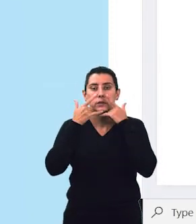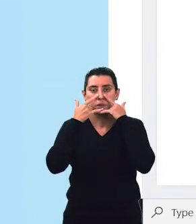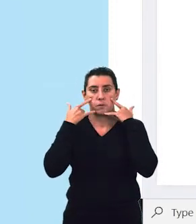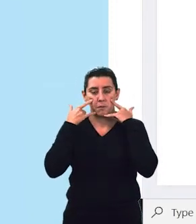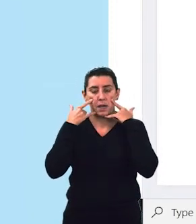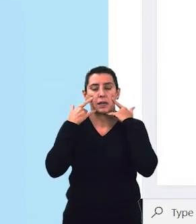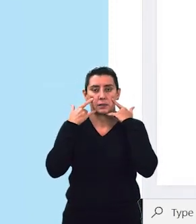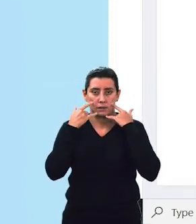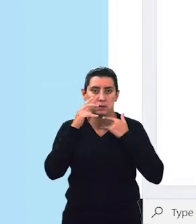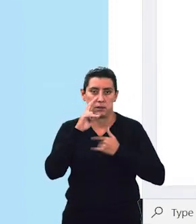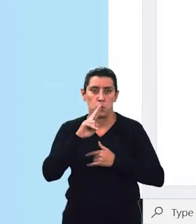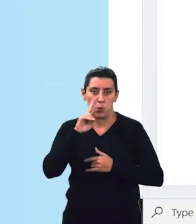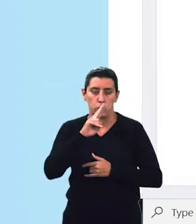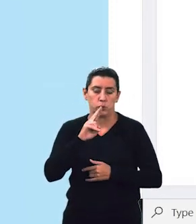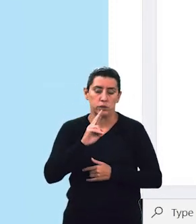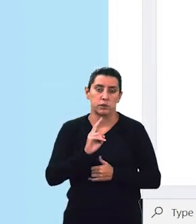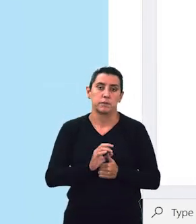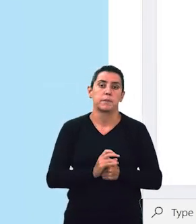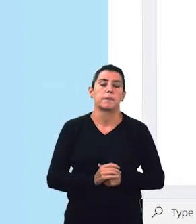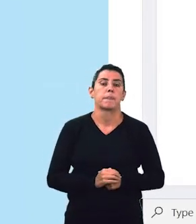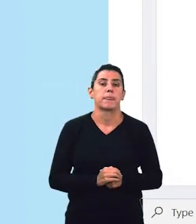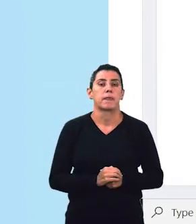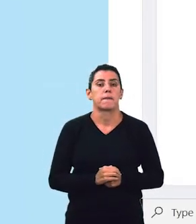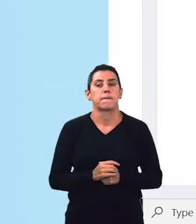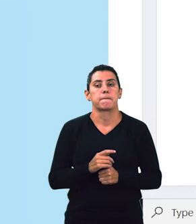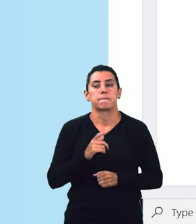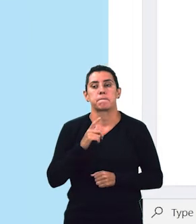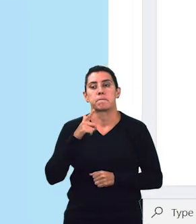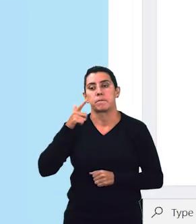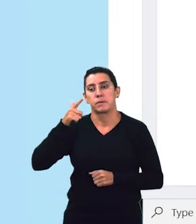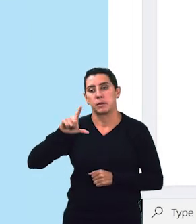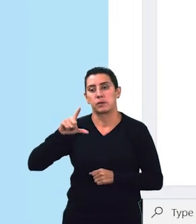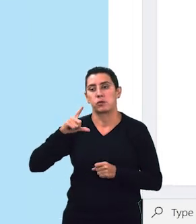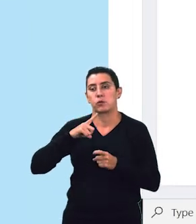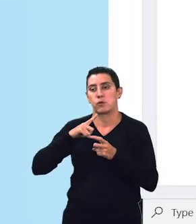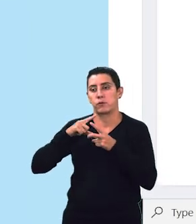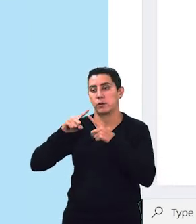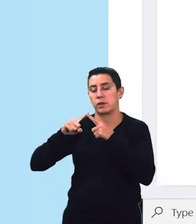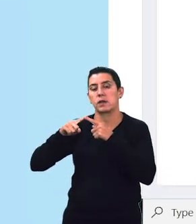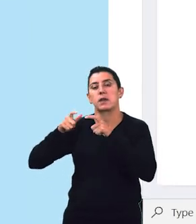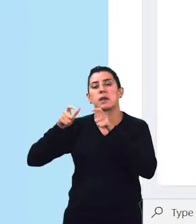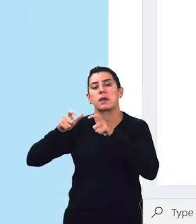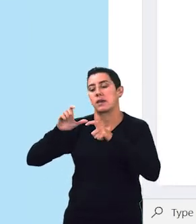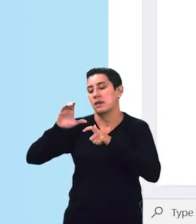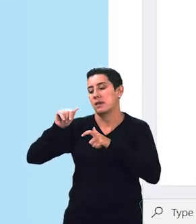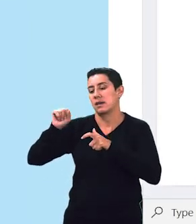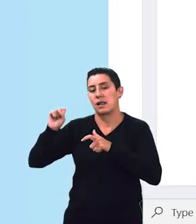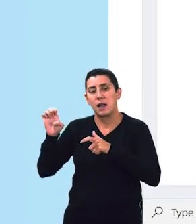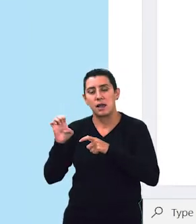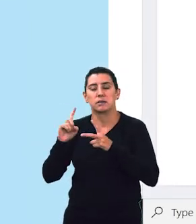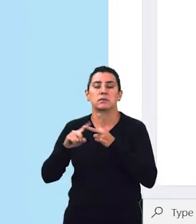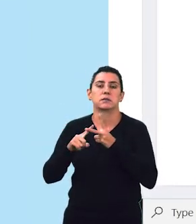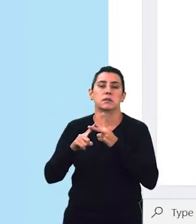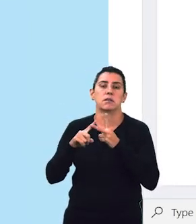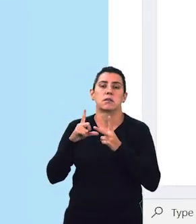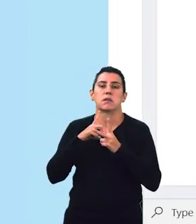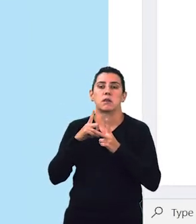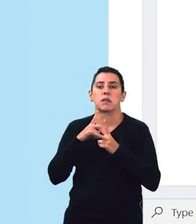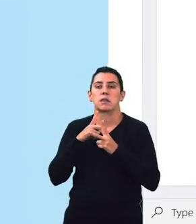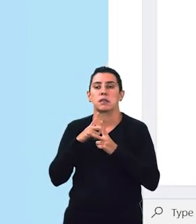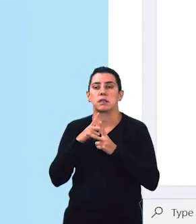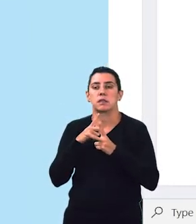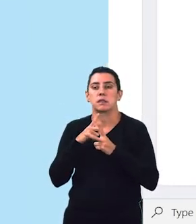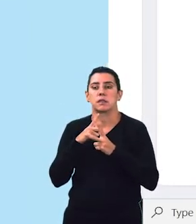estar usando máscara. Ok? Novamente aqui. Aqui é a classe. Aqui temos o retorno